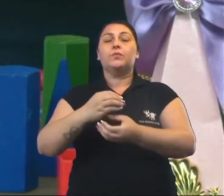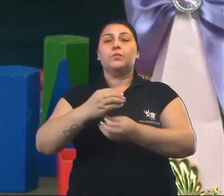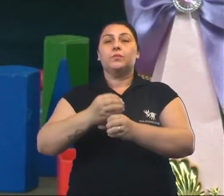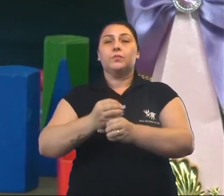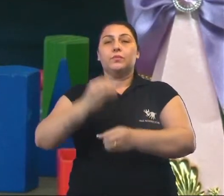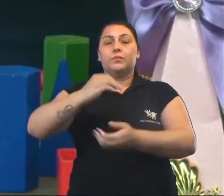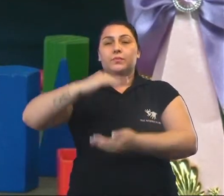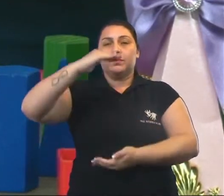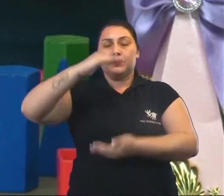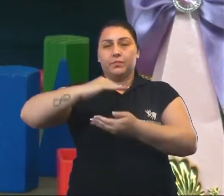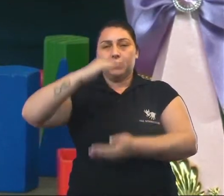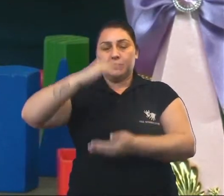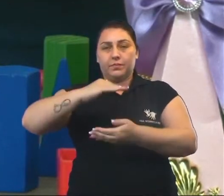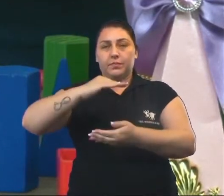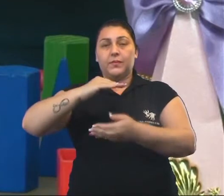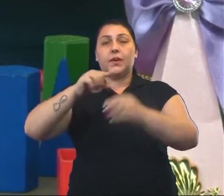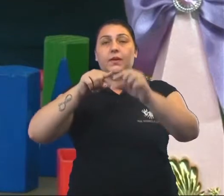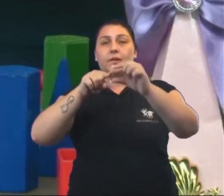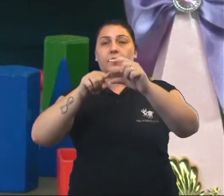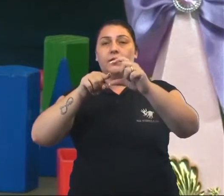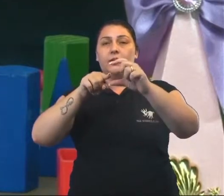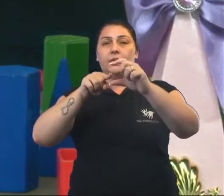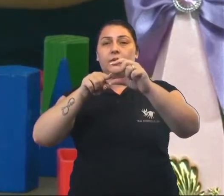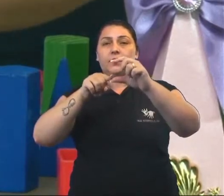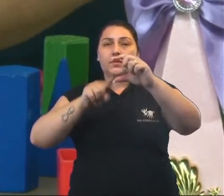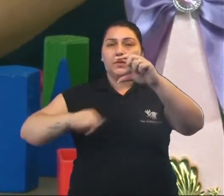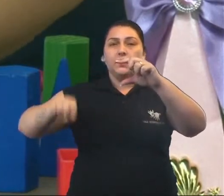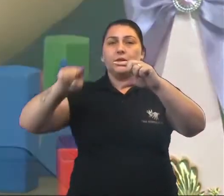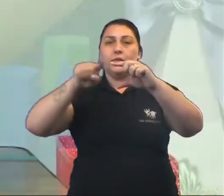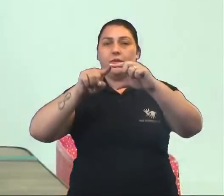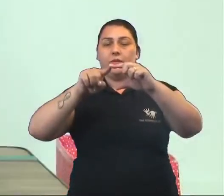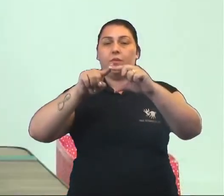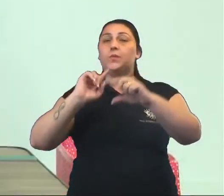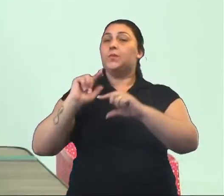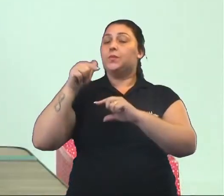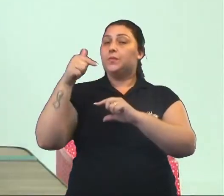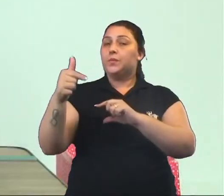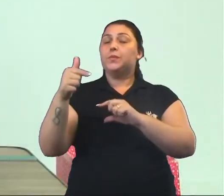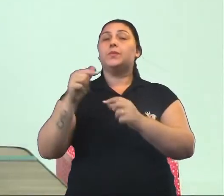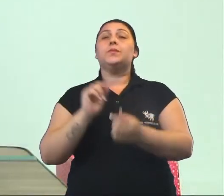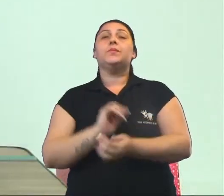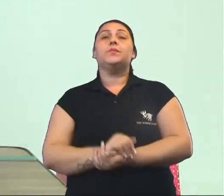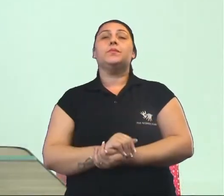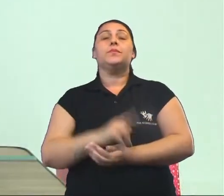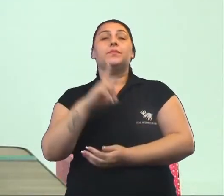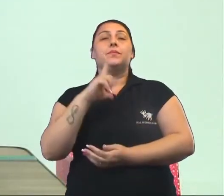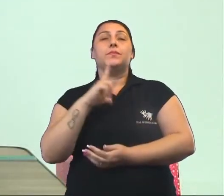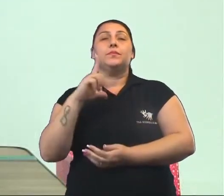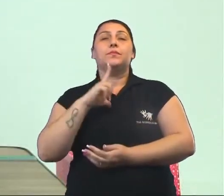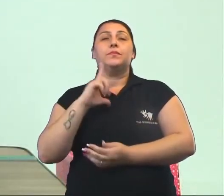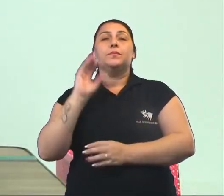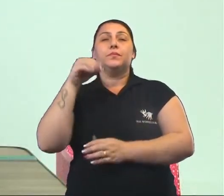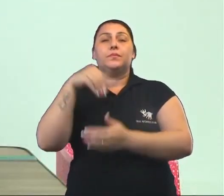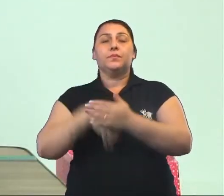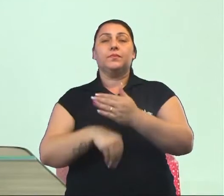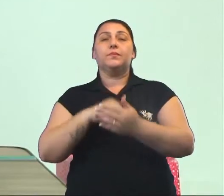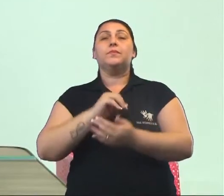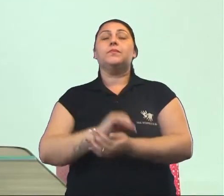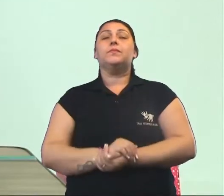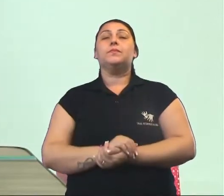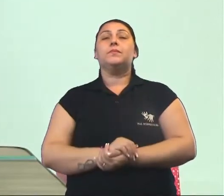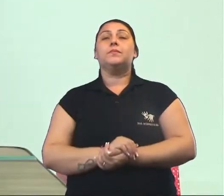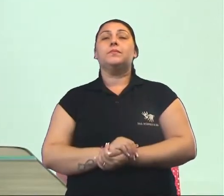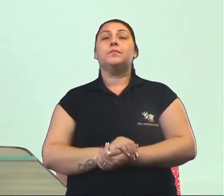suas bases são círculos. Tudo bem, turma? O outro sólido que nós temos dentro dos corpos